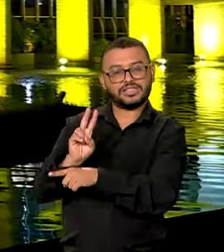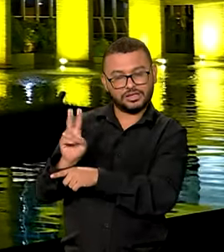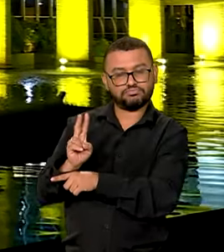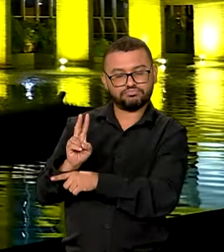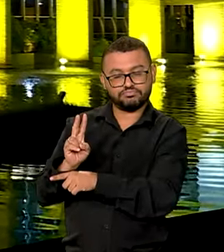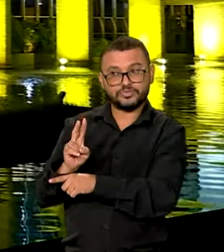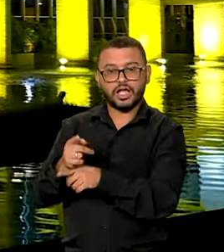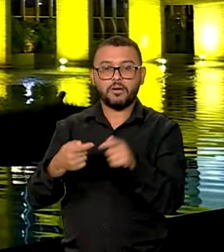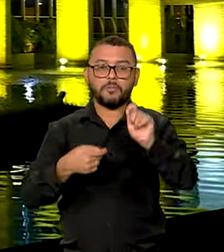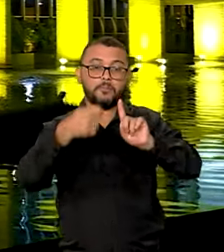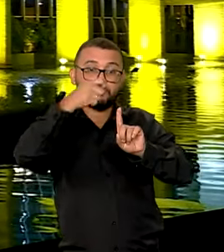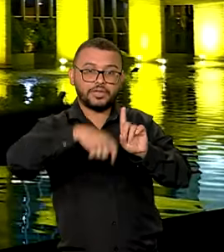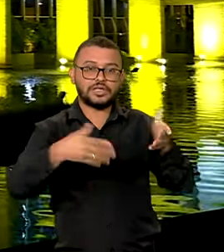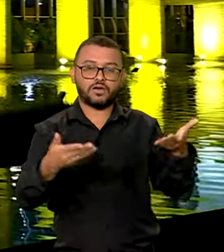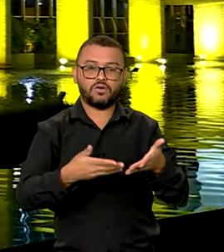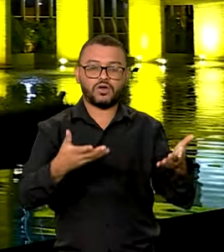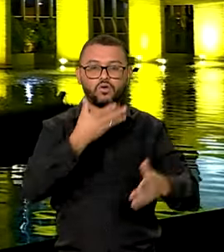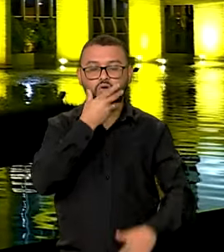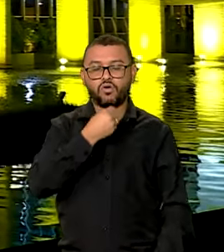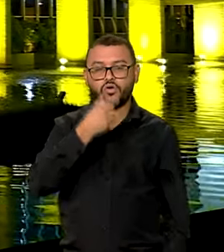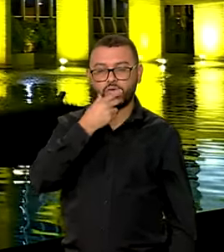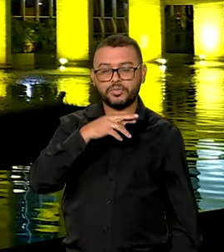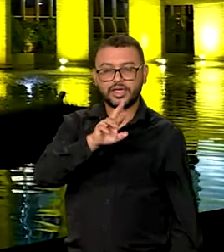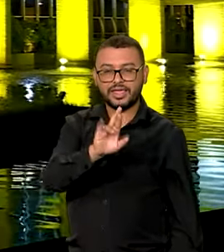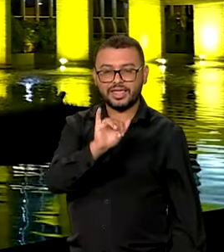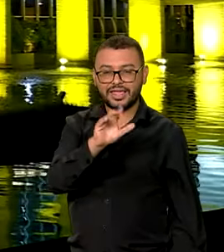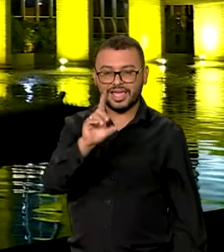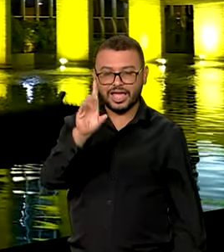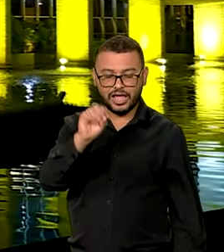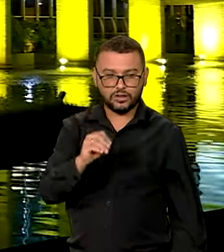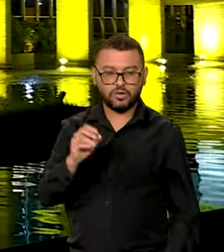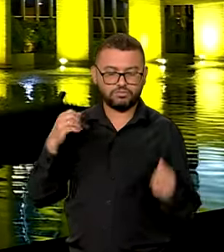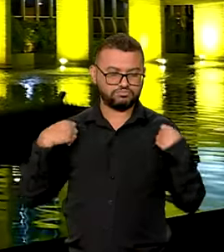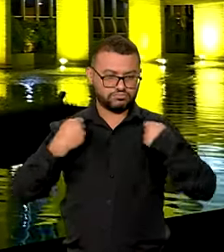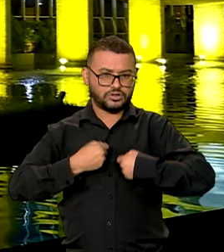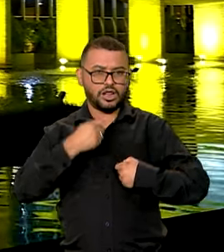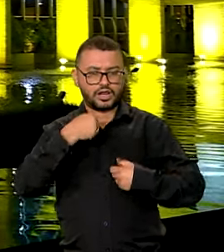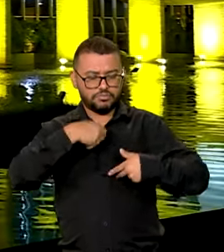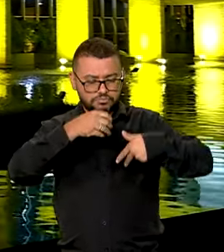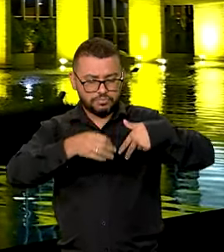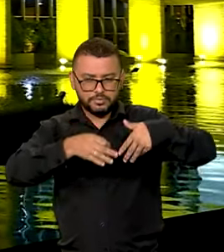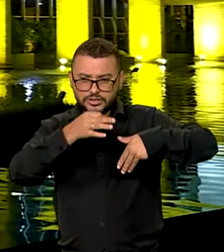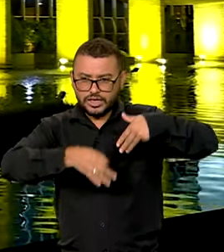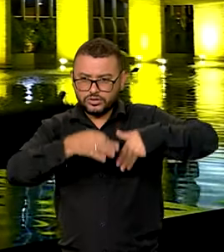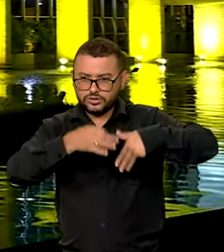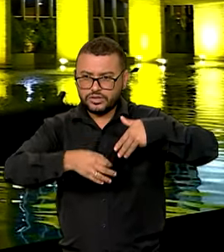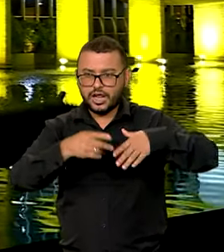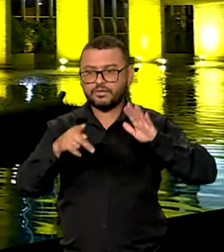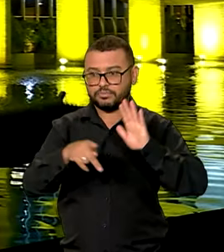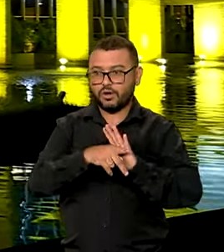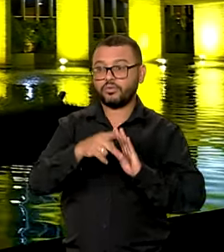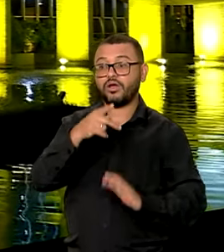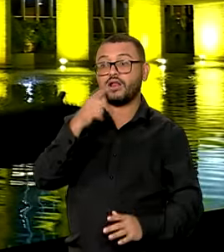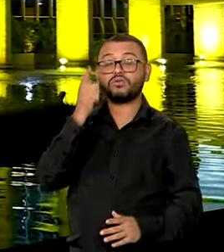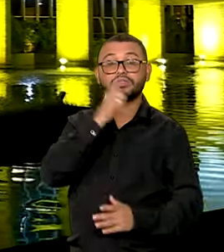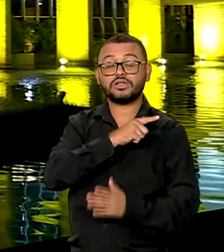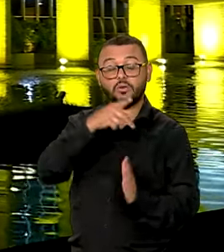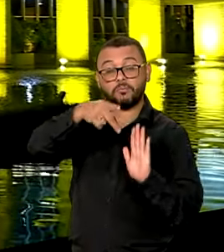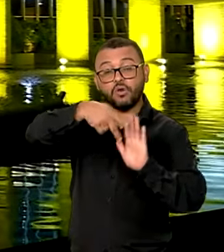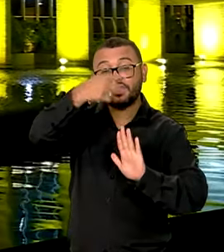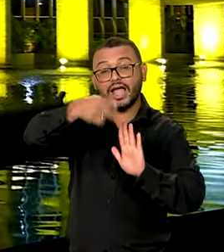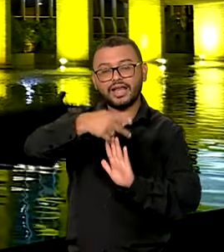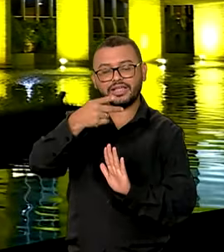Neste mês, o ministro Ricardo Levandóvis que assinou uma portaria determinando que 80% do fundo seja